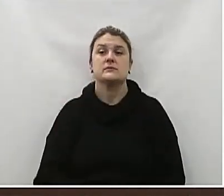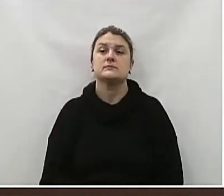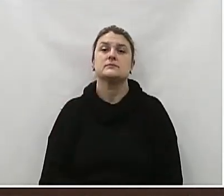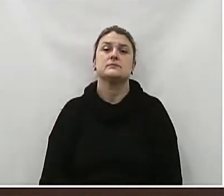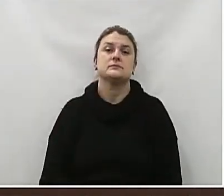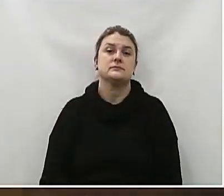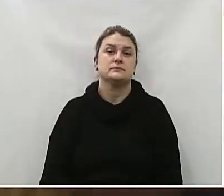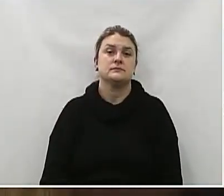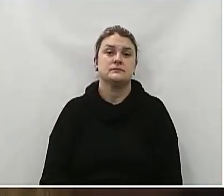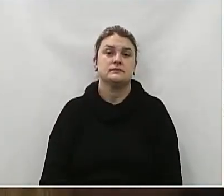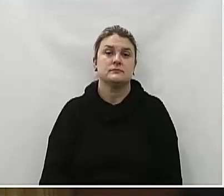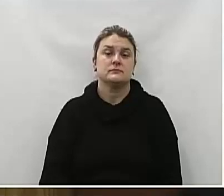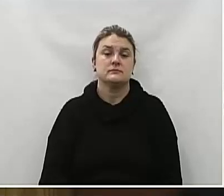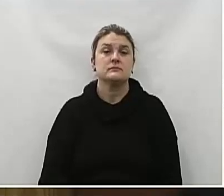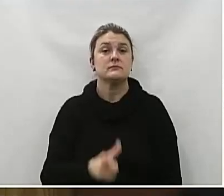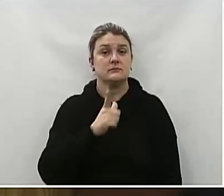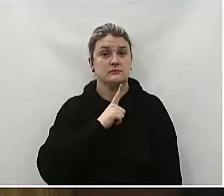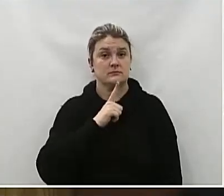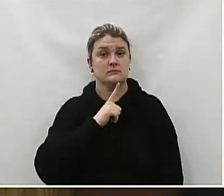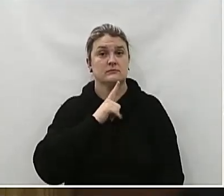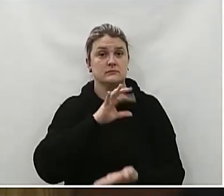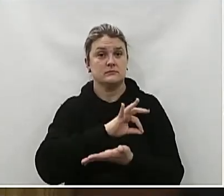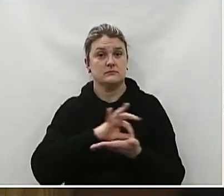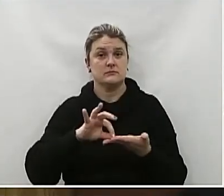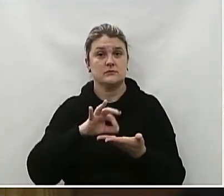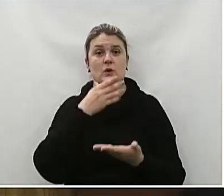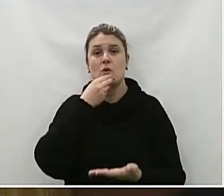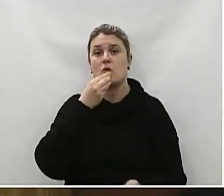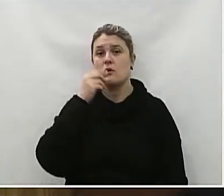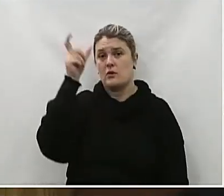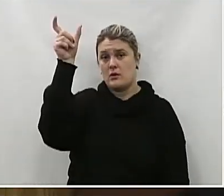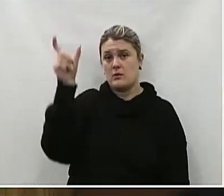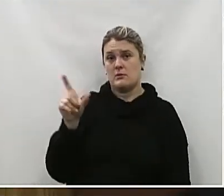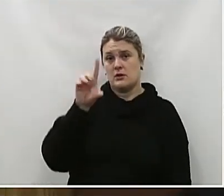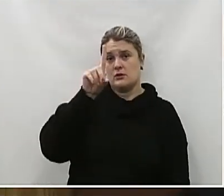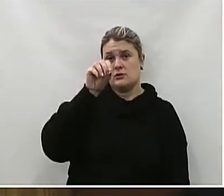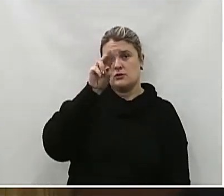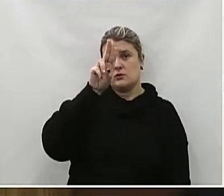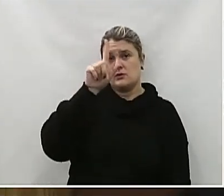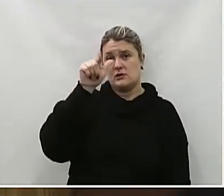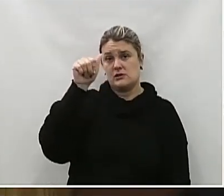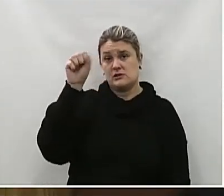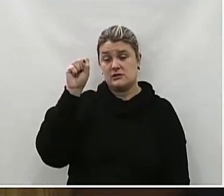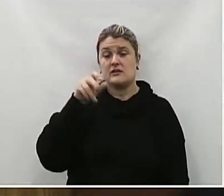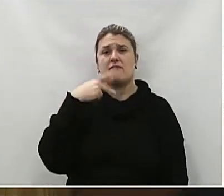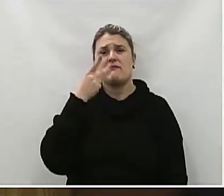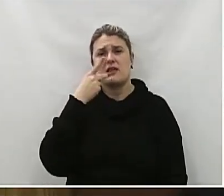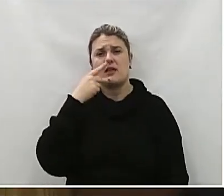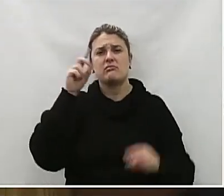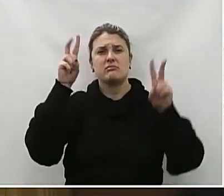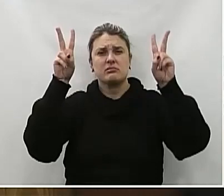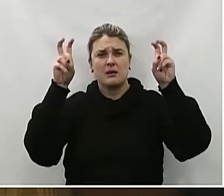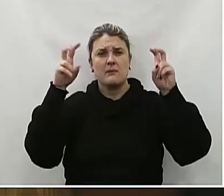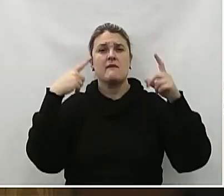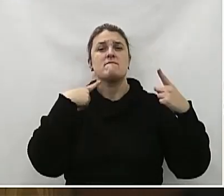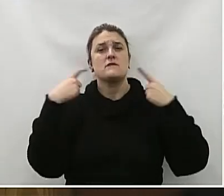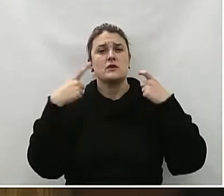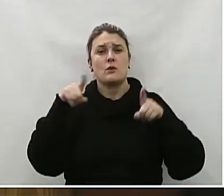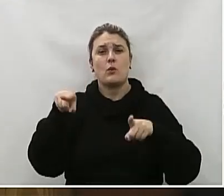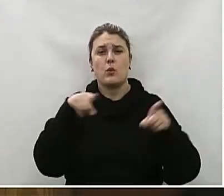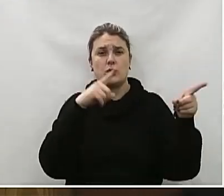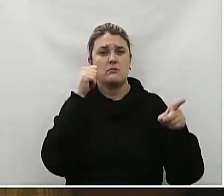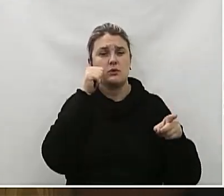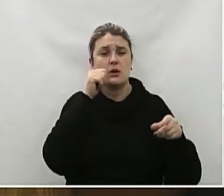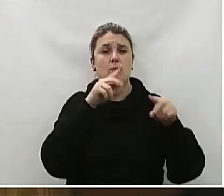horário do expediente Encontra-se inscrito o senhor Douglas Possebon e Freitas Para falar sobre a violência contra a mulher Em